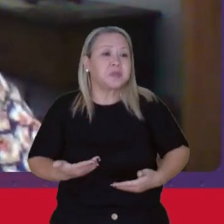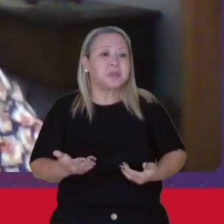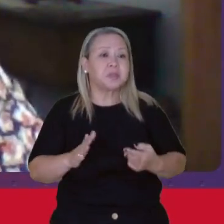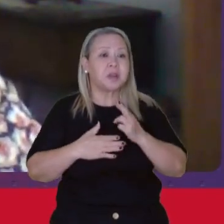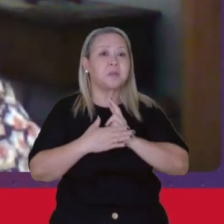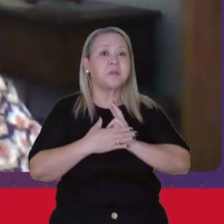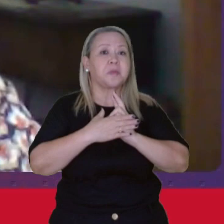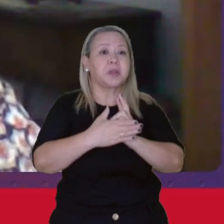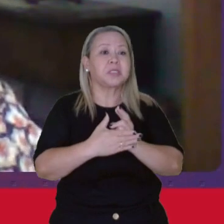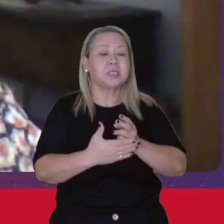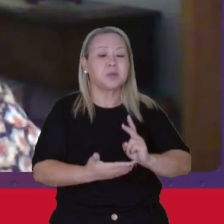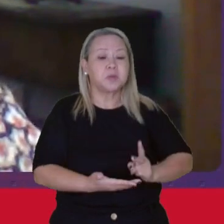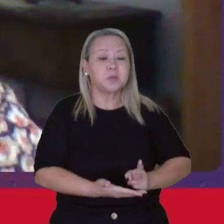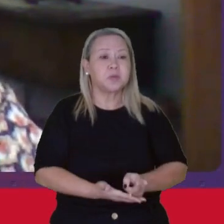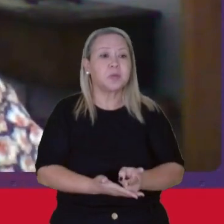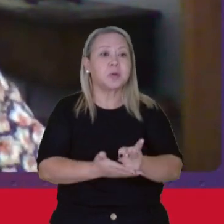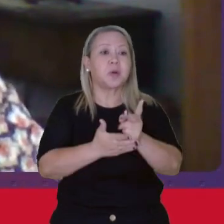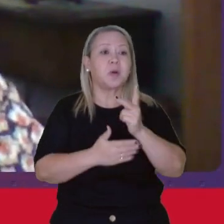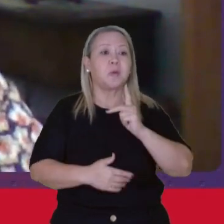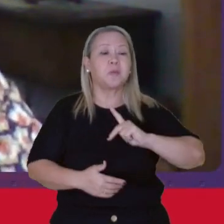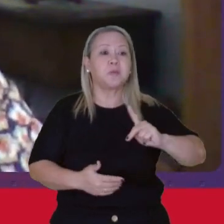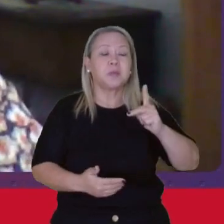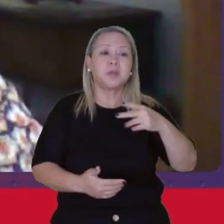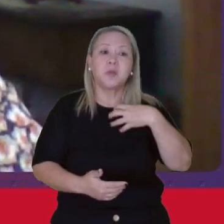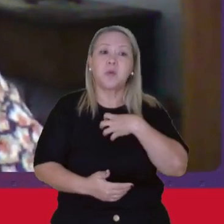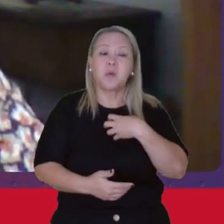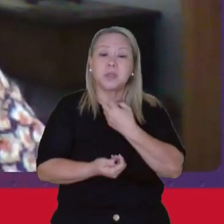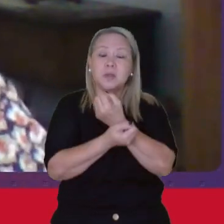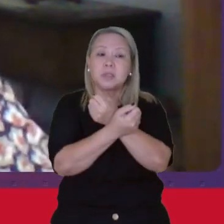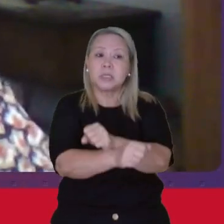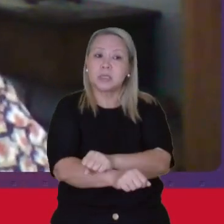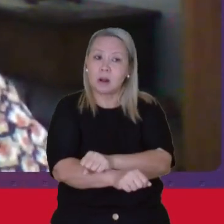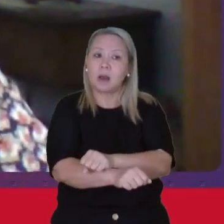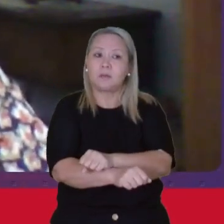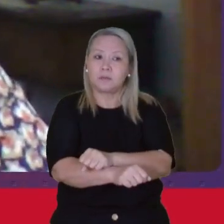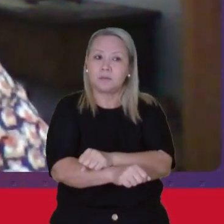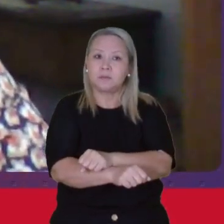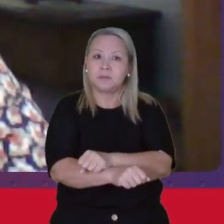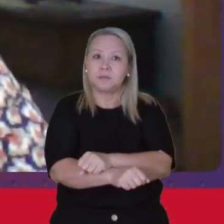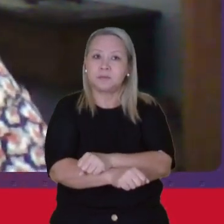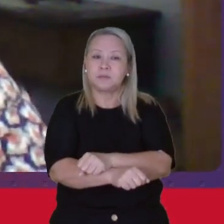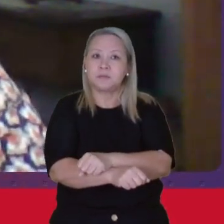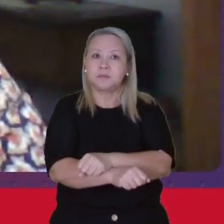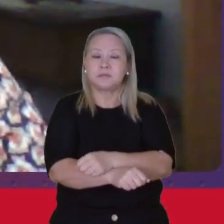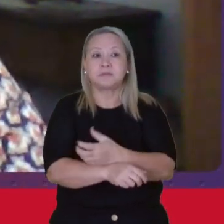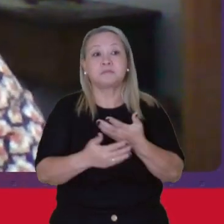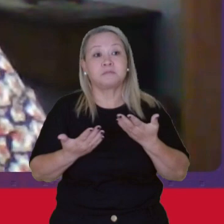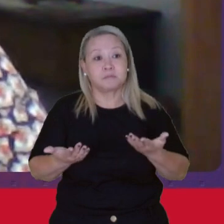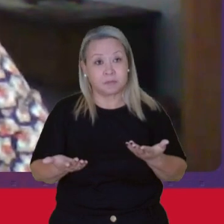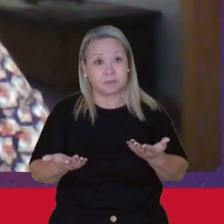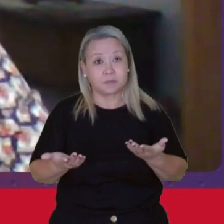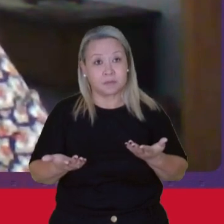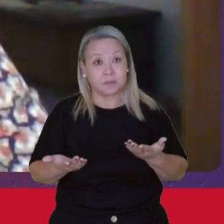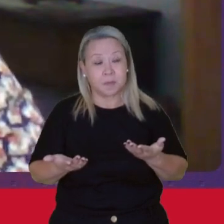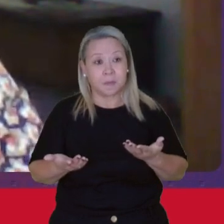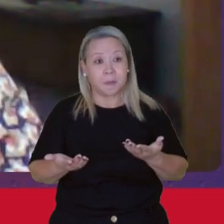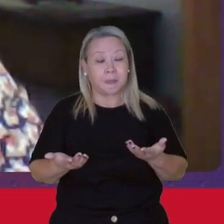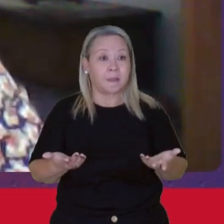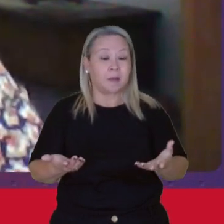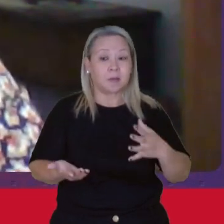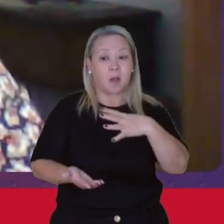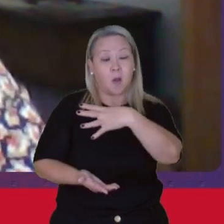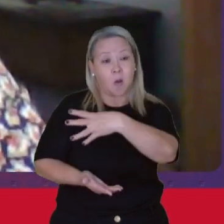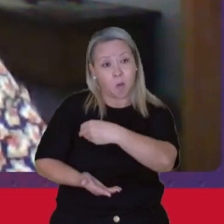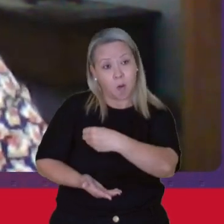forma O prolongamento da sua condição de escrava Bucamas, amas de leite